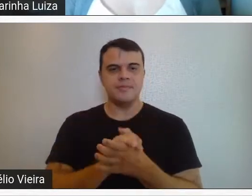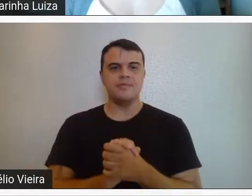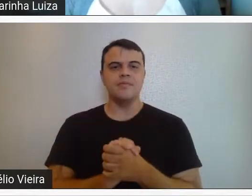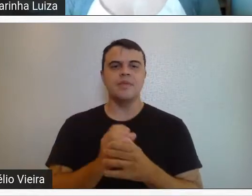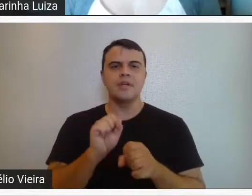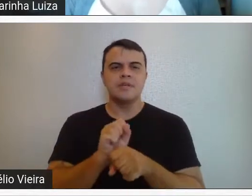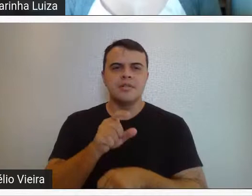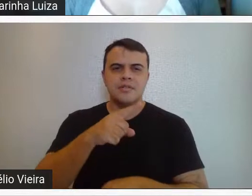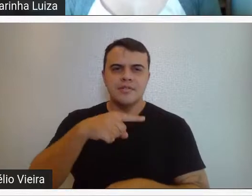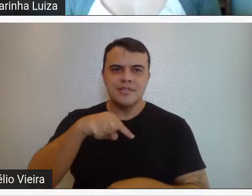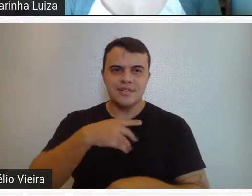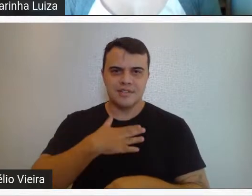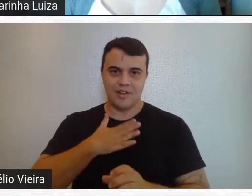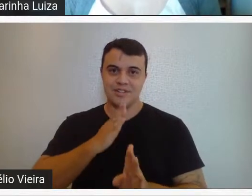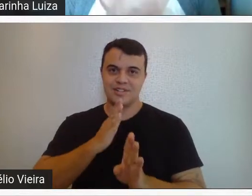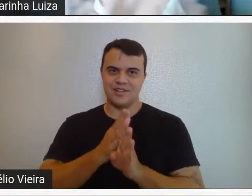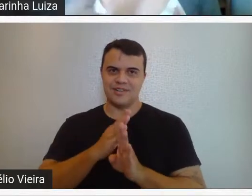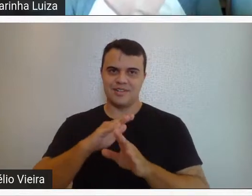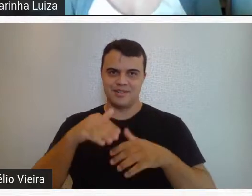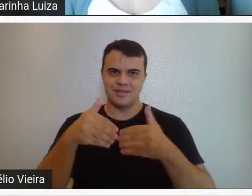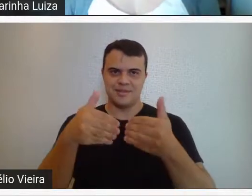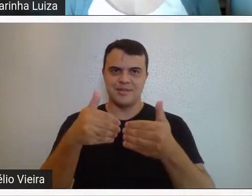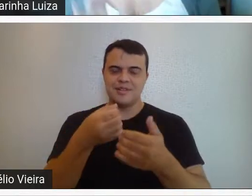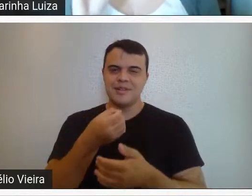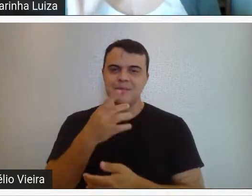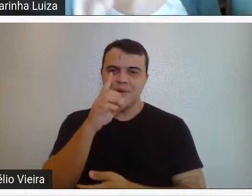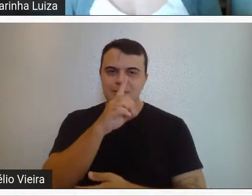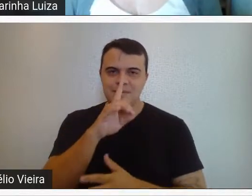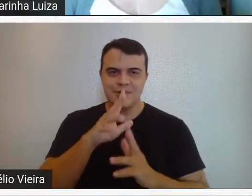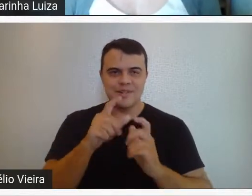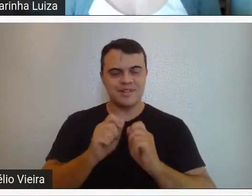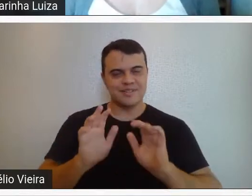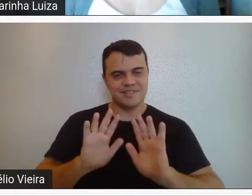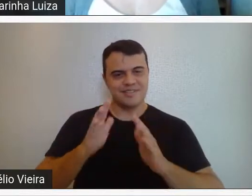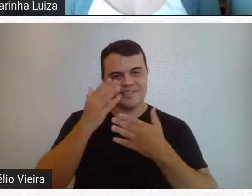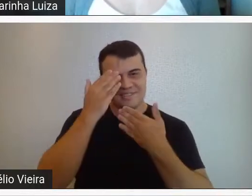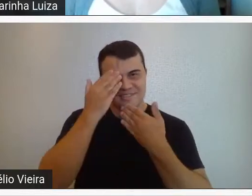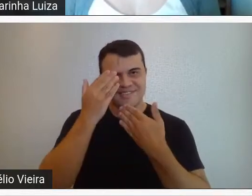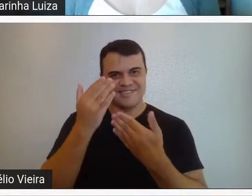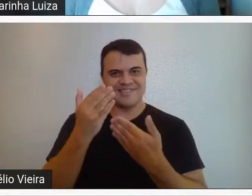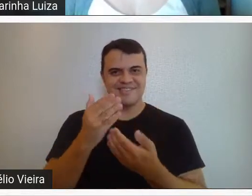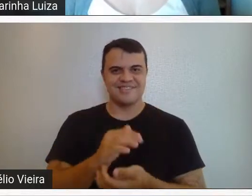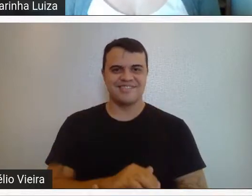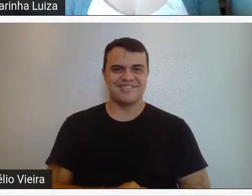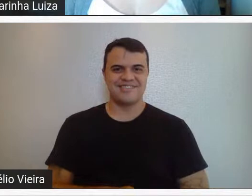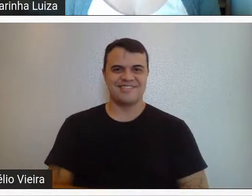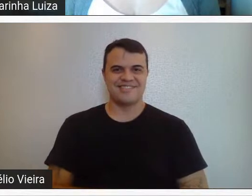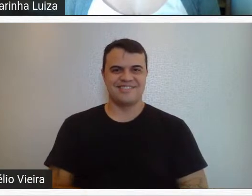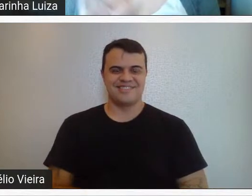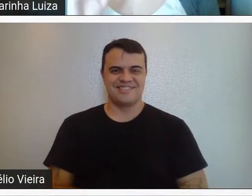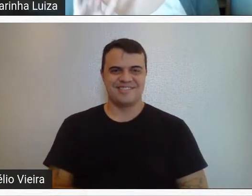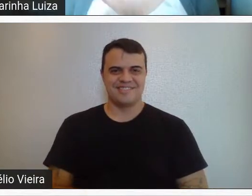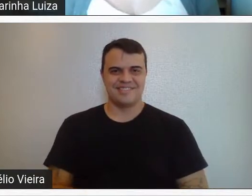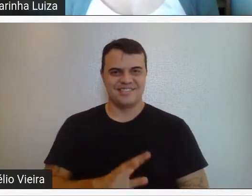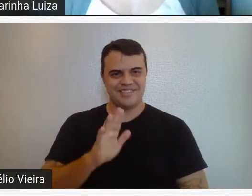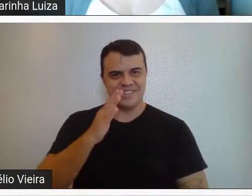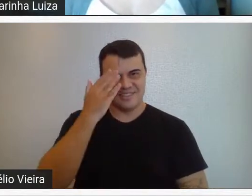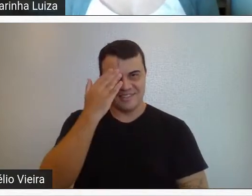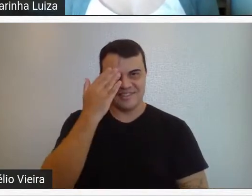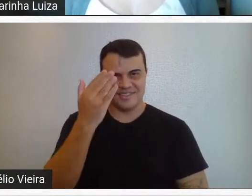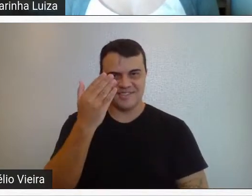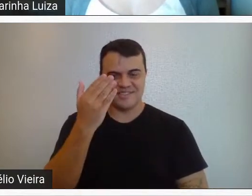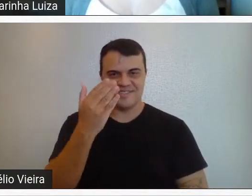espero que a gente se encontre nas próximas, um bom domingo para todo mundo, tchauzinho. Tchau, obrigada. Tchau, tchau pessoal,